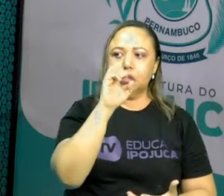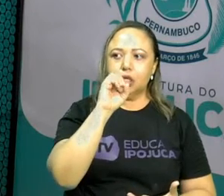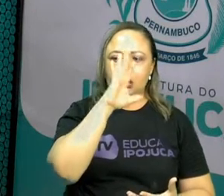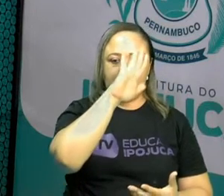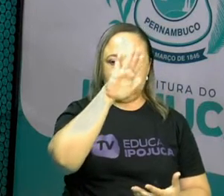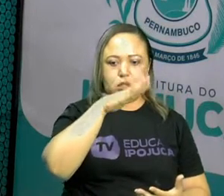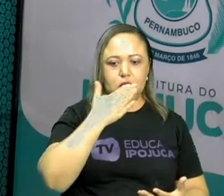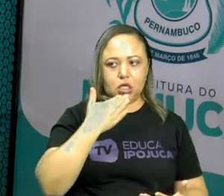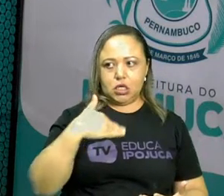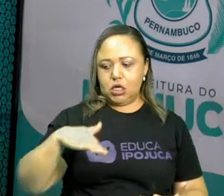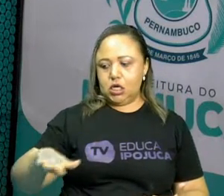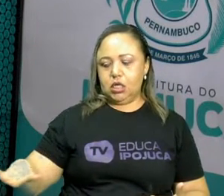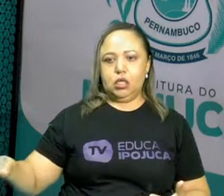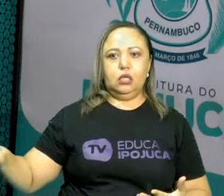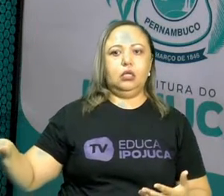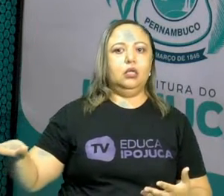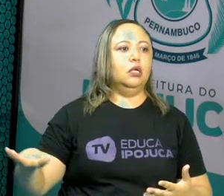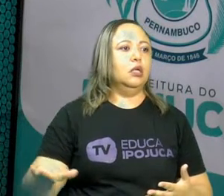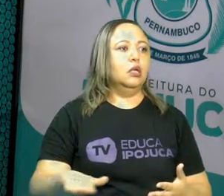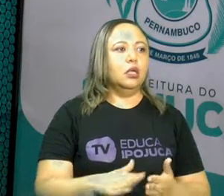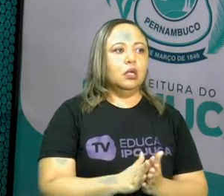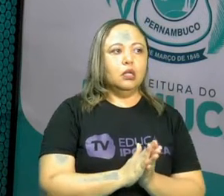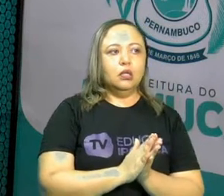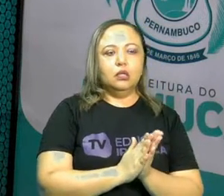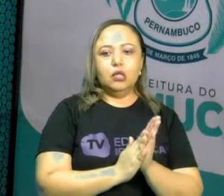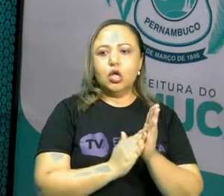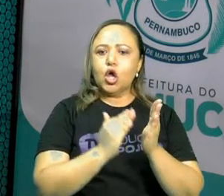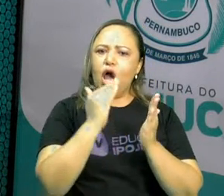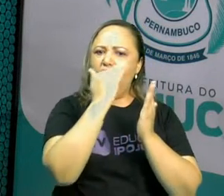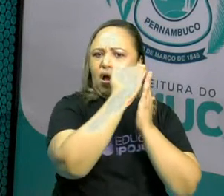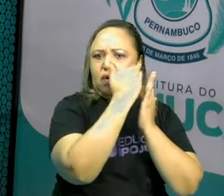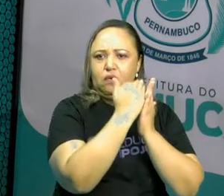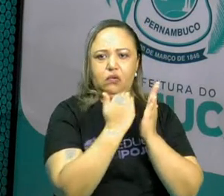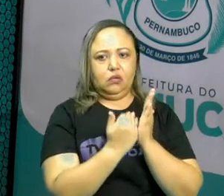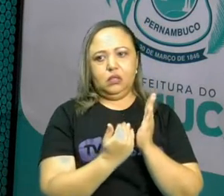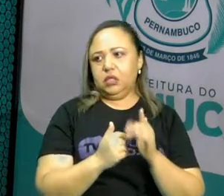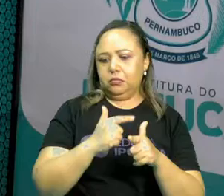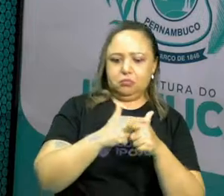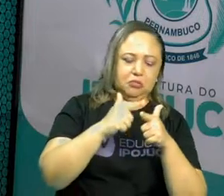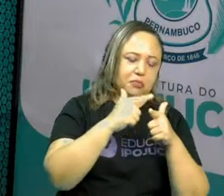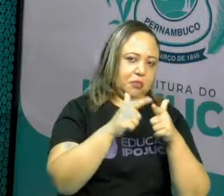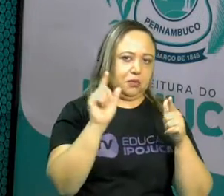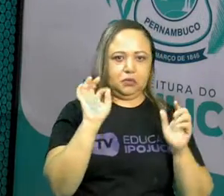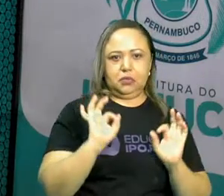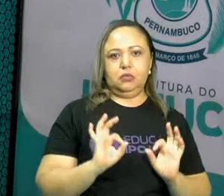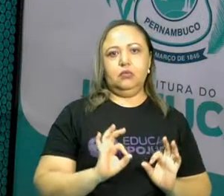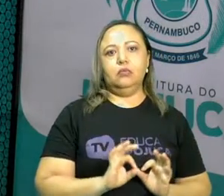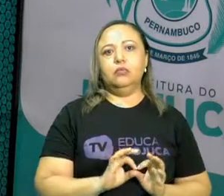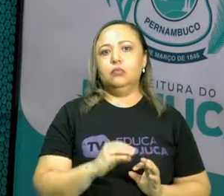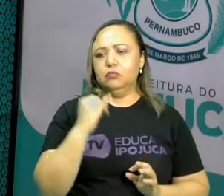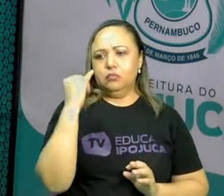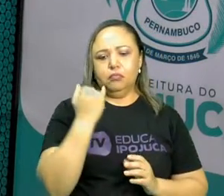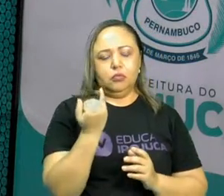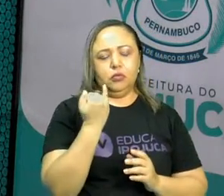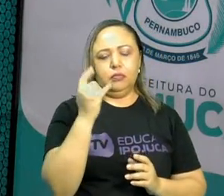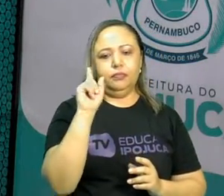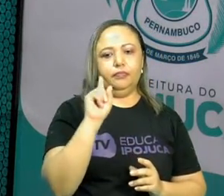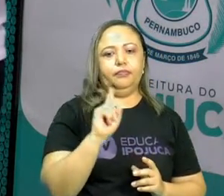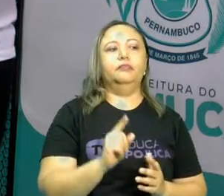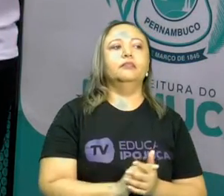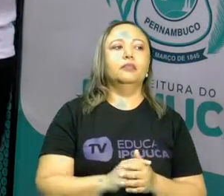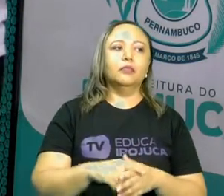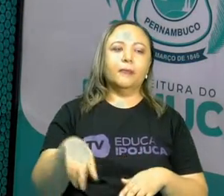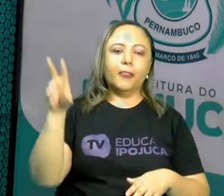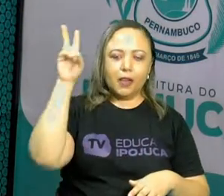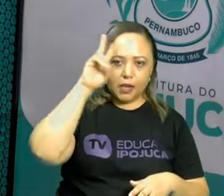ser comutativa. Ou seja, não importa a ordem que você vai multiplicar, sempre vai dar o mesmo valor. Pois é. Lembrando